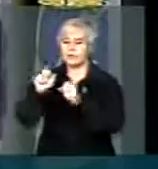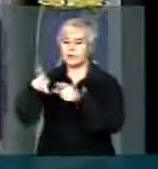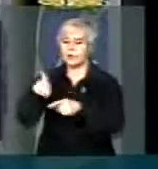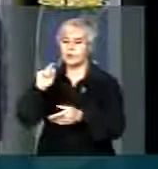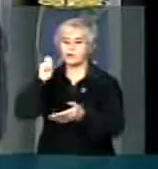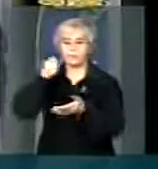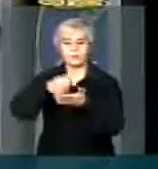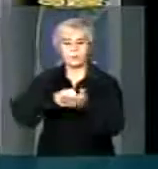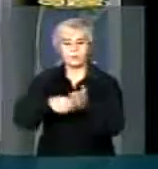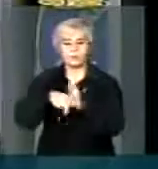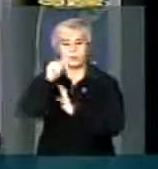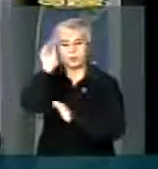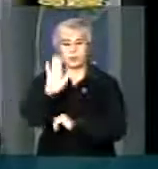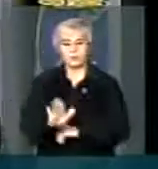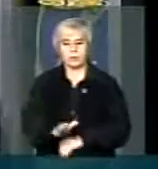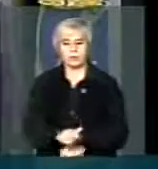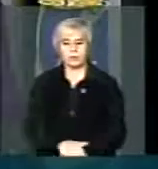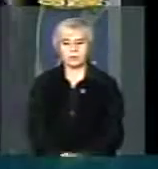pensionistas do Brasil.